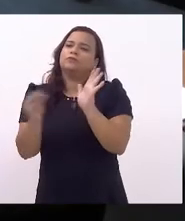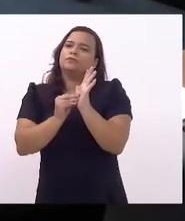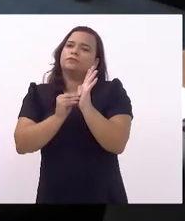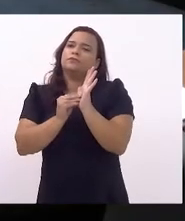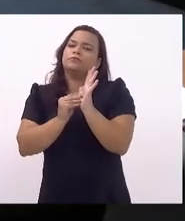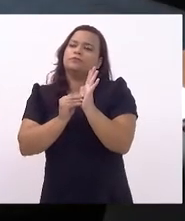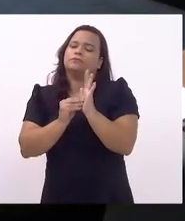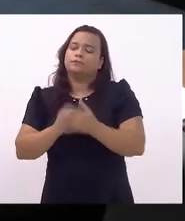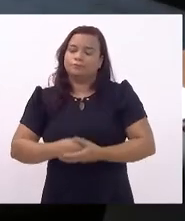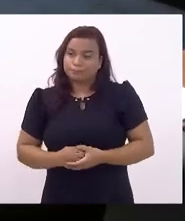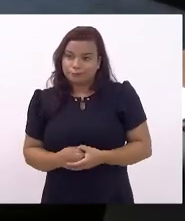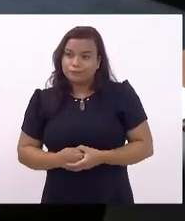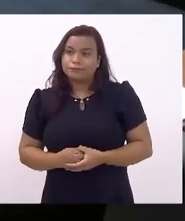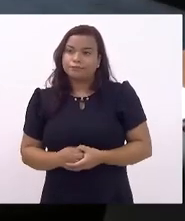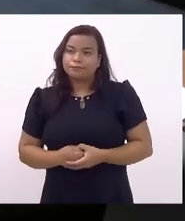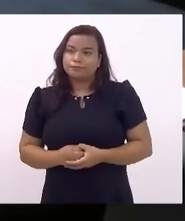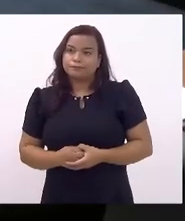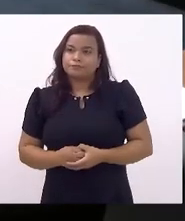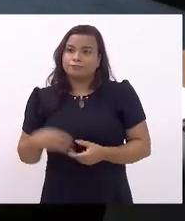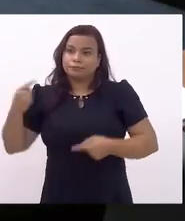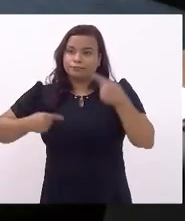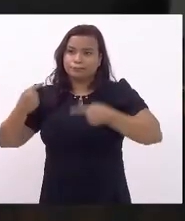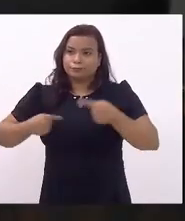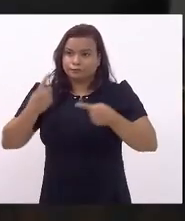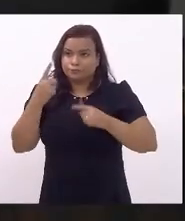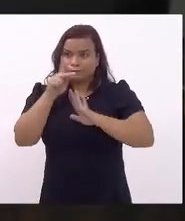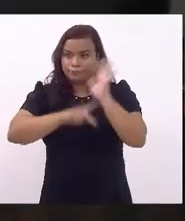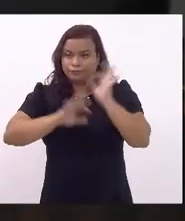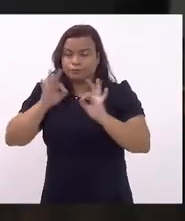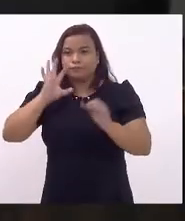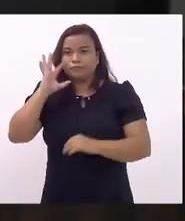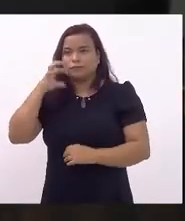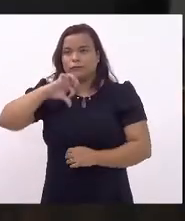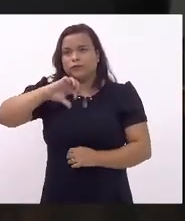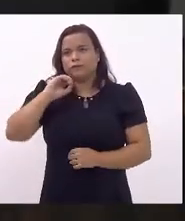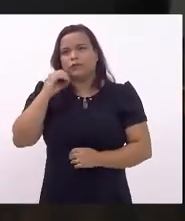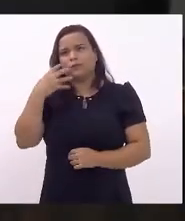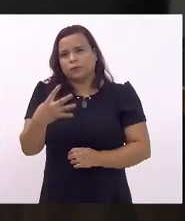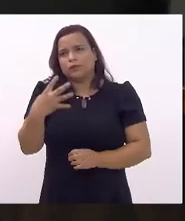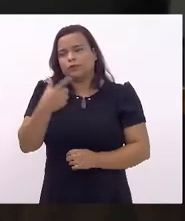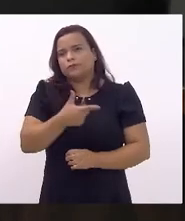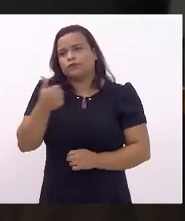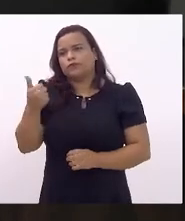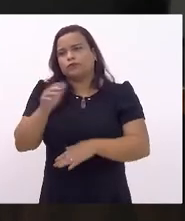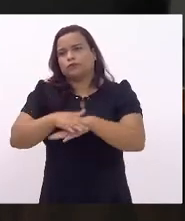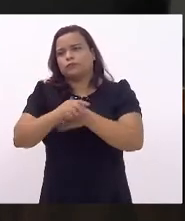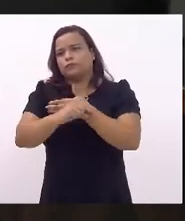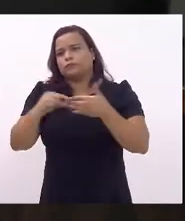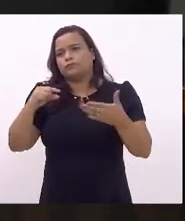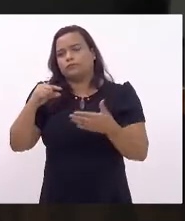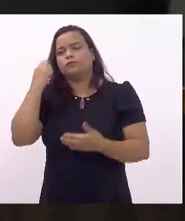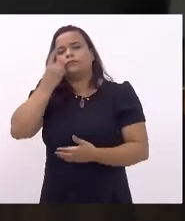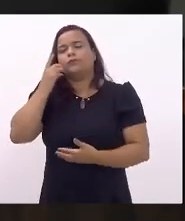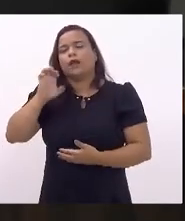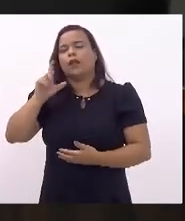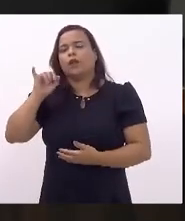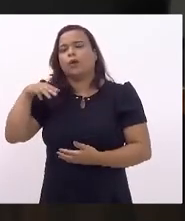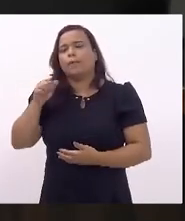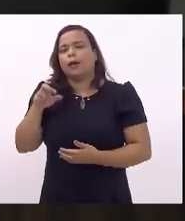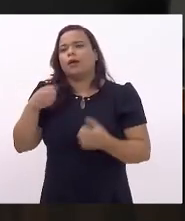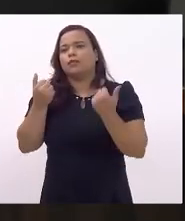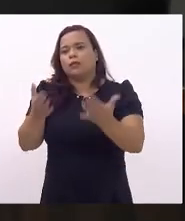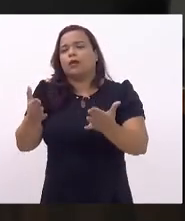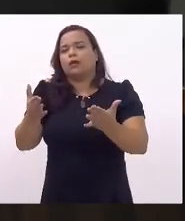emenda. Ok. Discussão única, projeto de resolução 904 de 21, de autoria do deputado Eleomar Coelho. Concede medalha